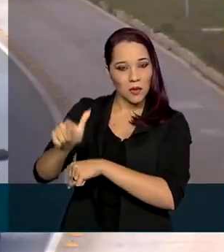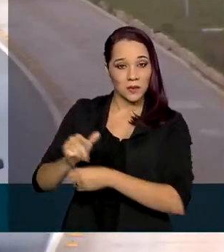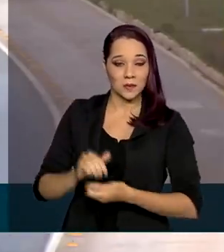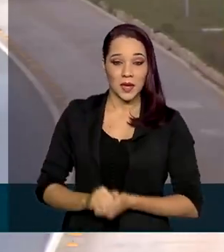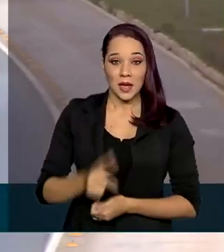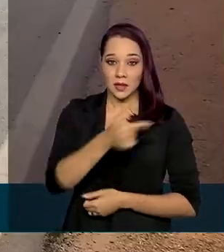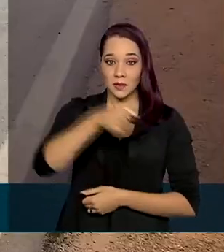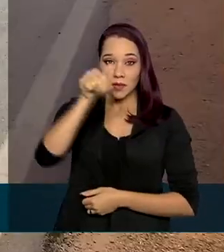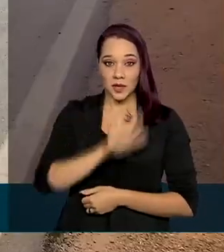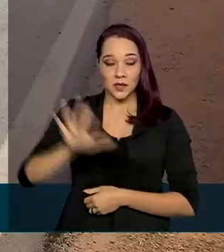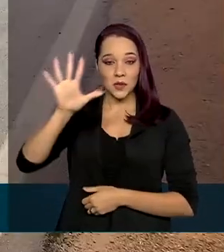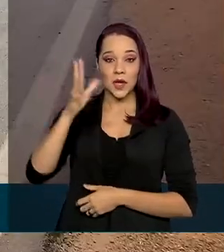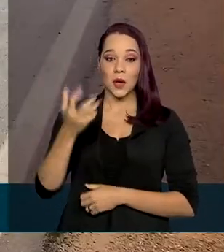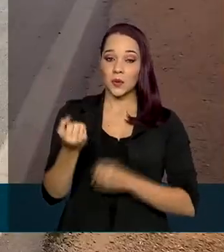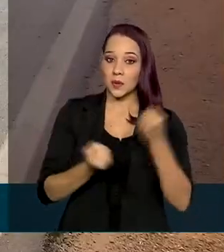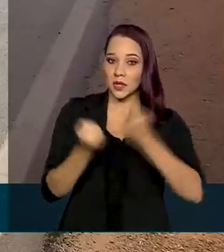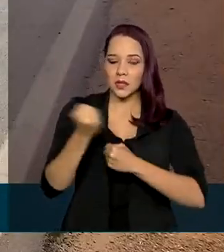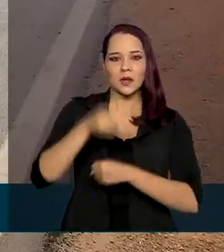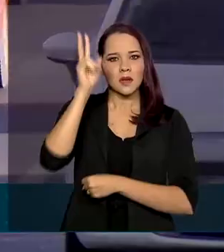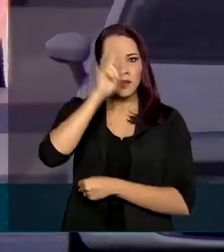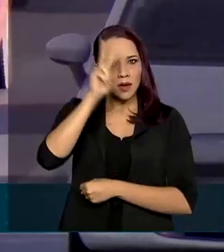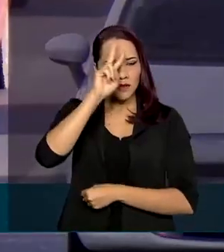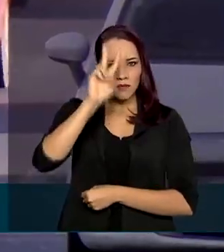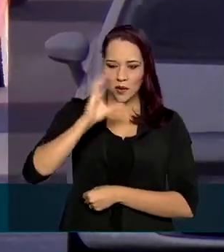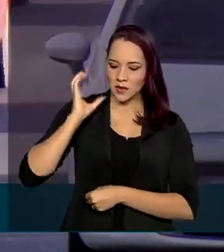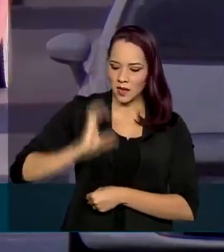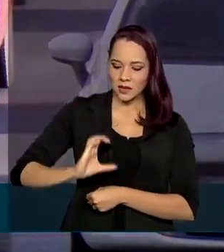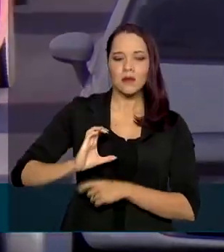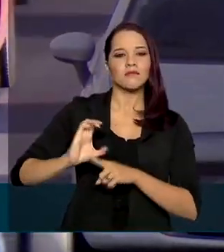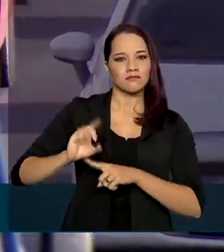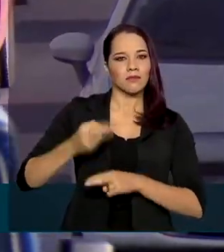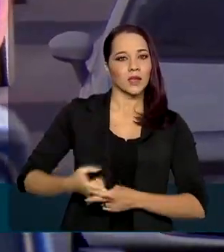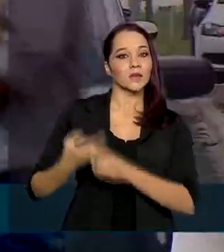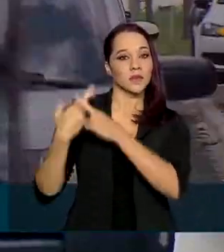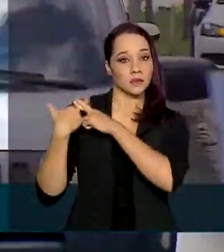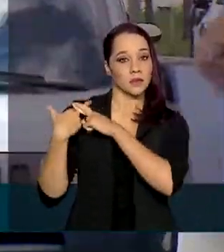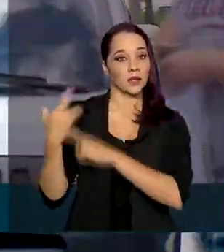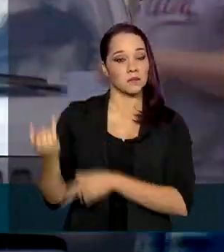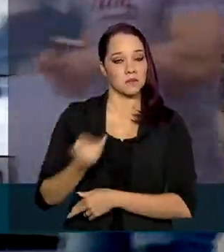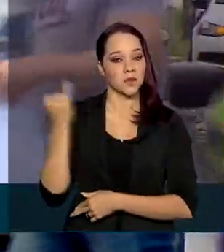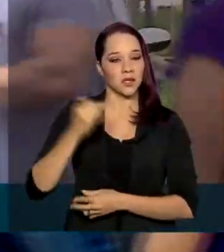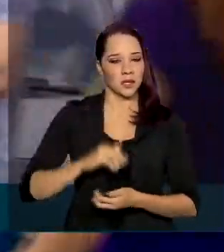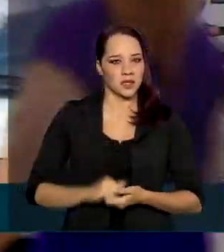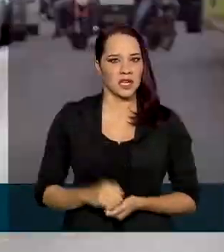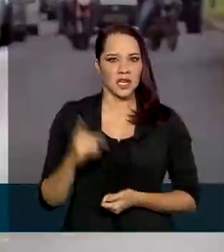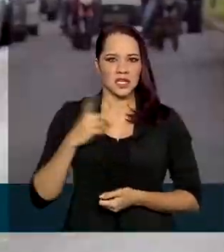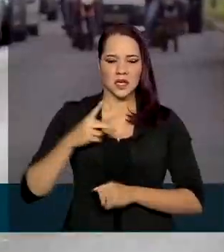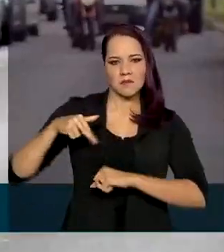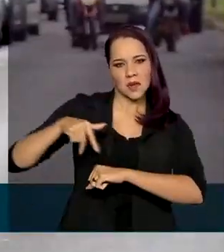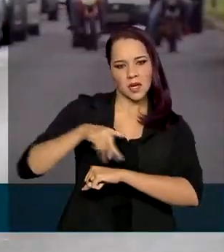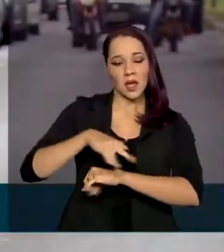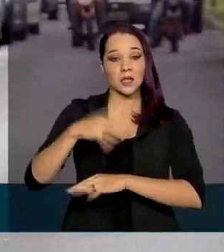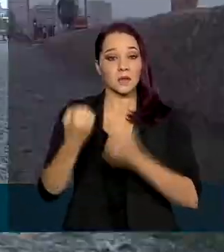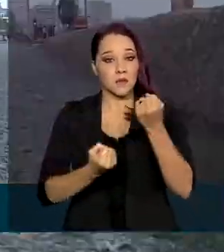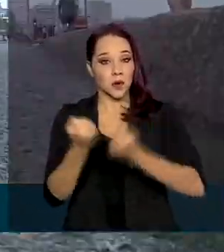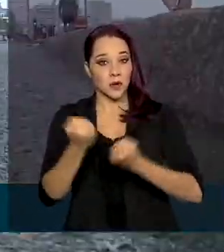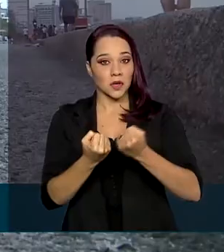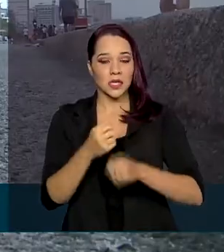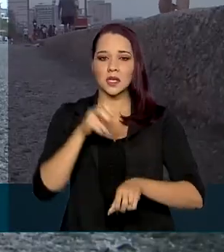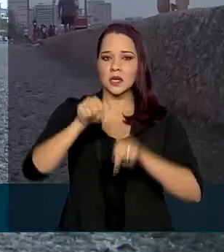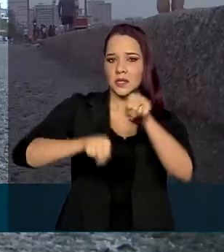Nacional do Trânsito é para lembrar o cidadão dessa responsabilidade, seja ele pedestre, motorista,